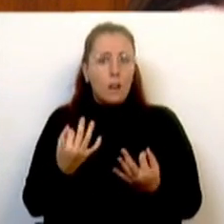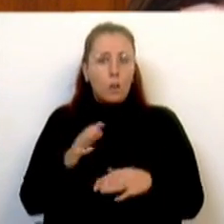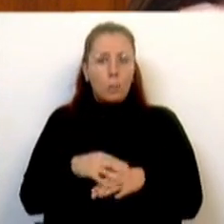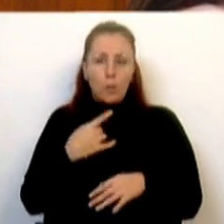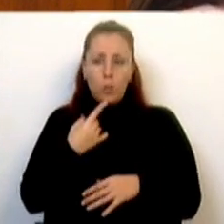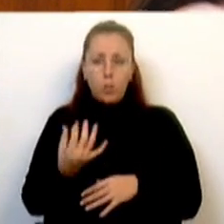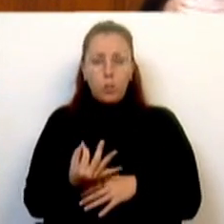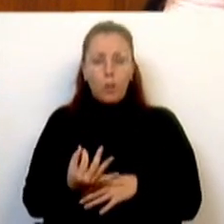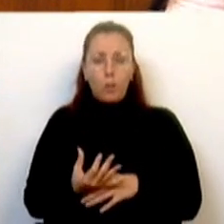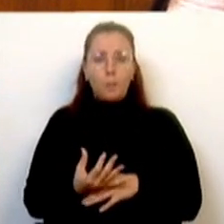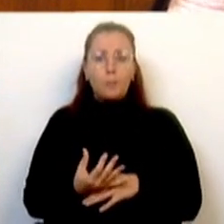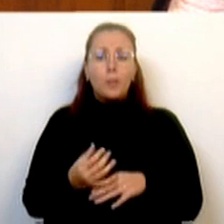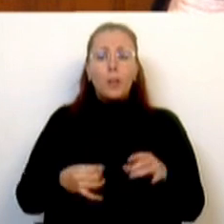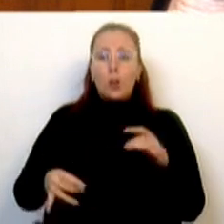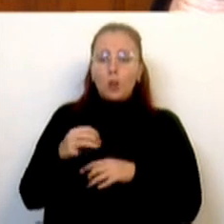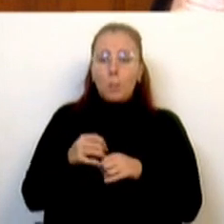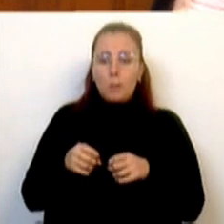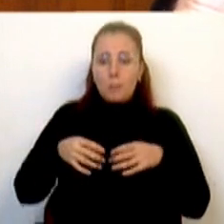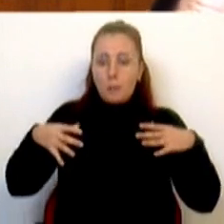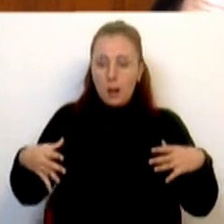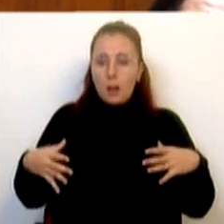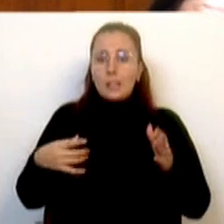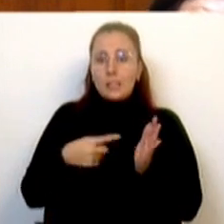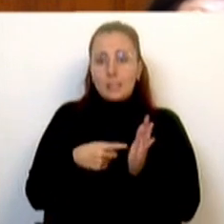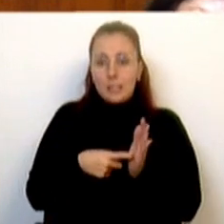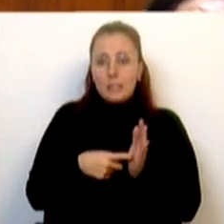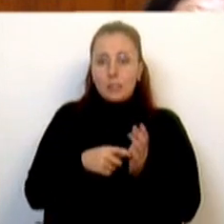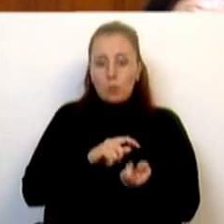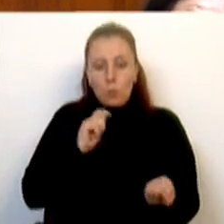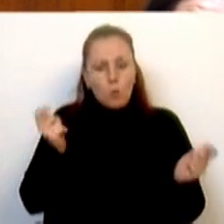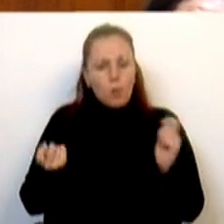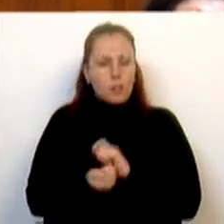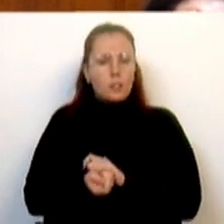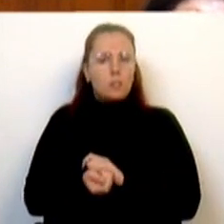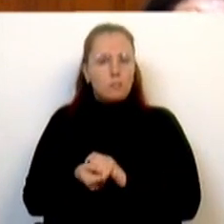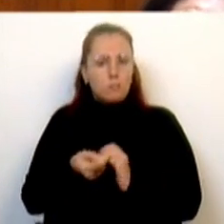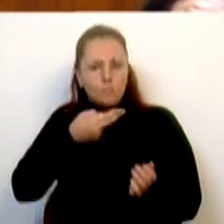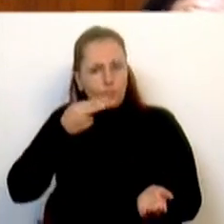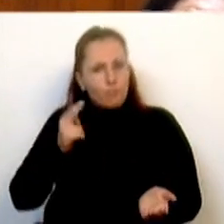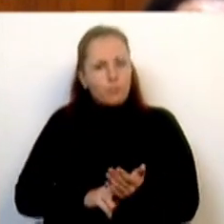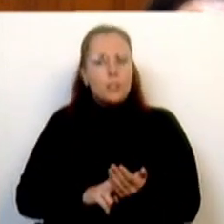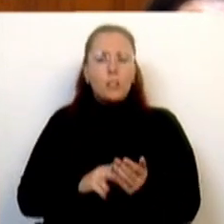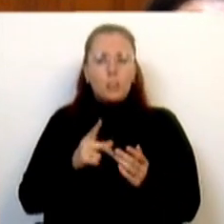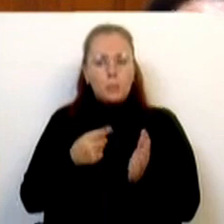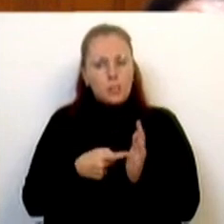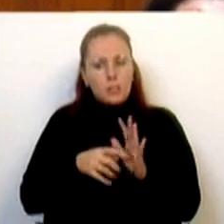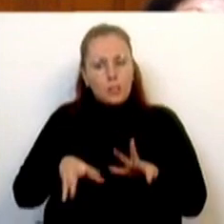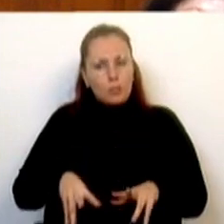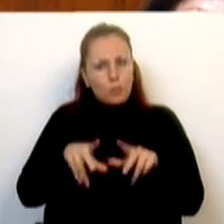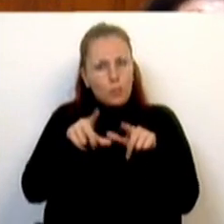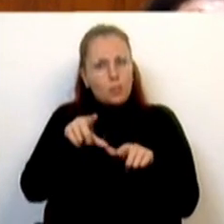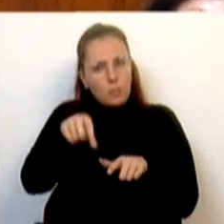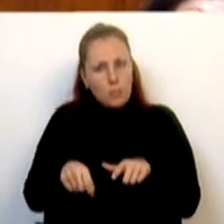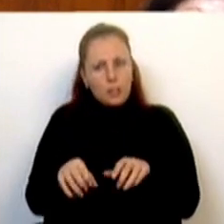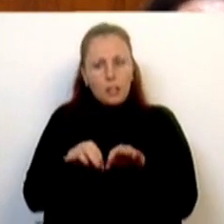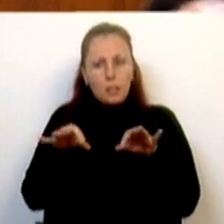dito é que uma Europa alargada necessita de uma reforma profunda e necessita de evoluir no caminho daquilo que o